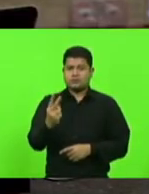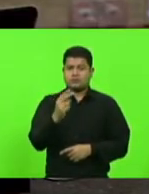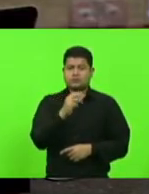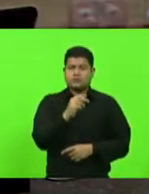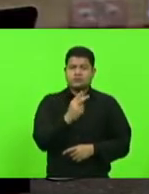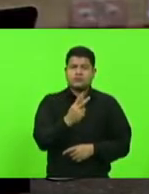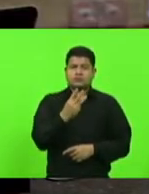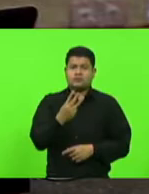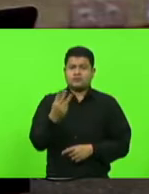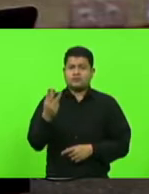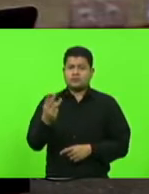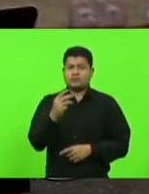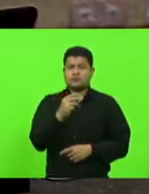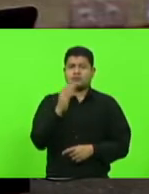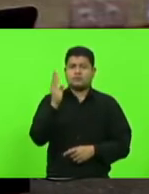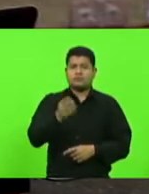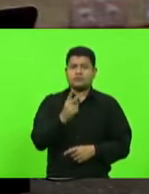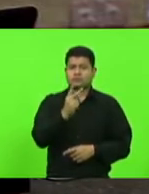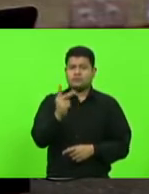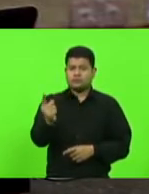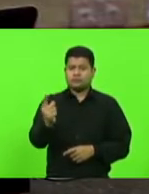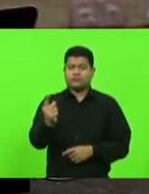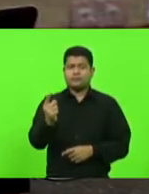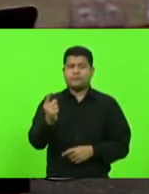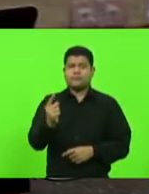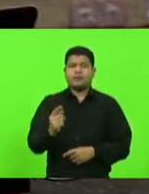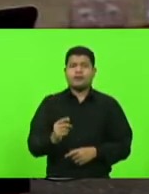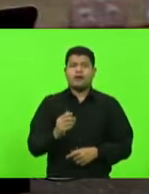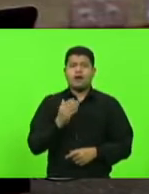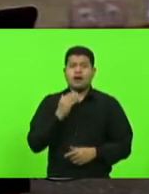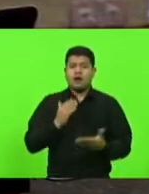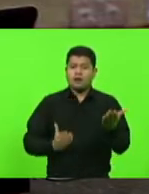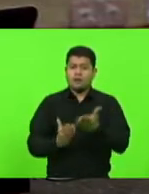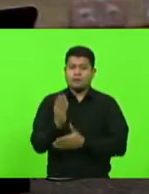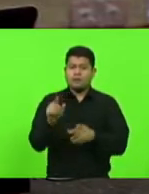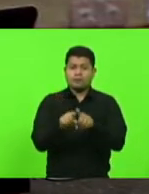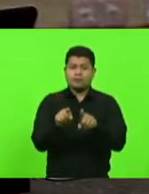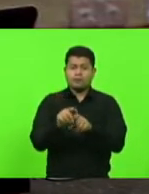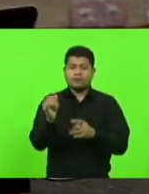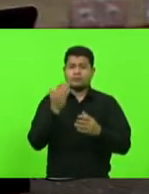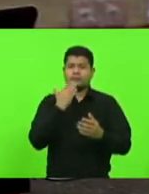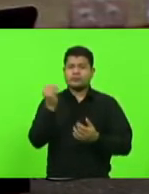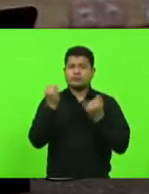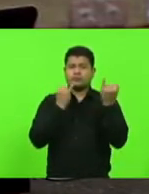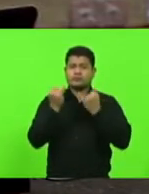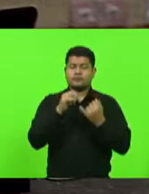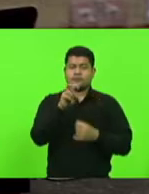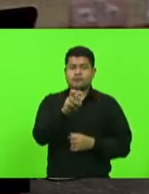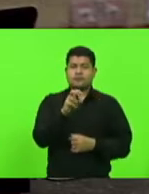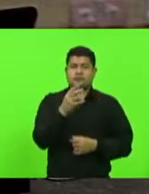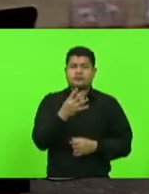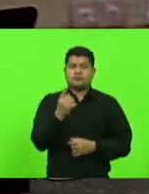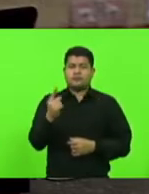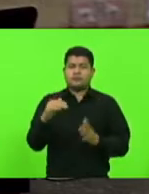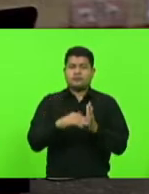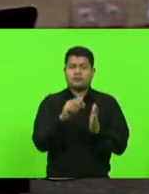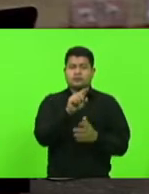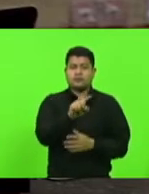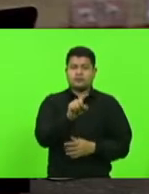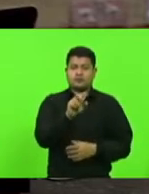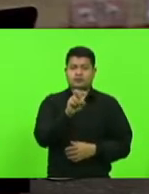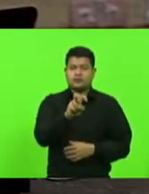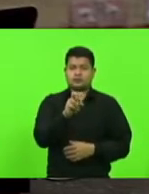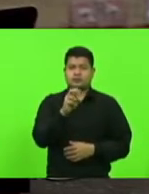.2021. Foram aprovados os pedidos de informação nº 531 a 540.2021. As moções